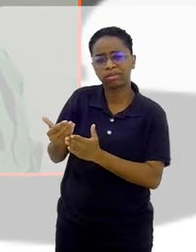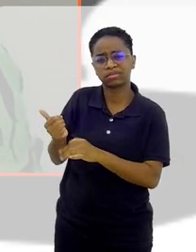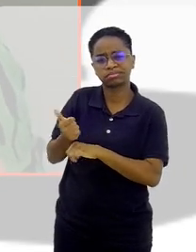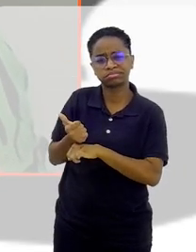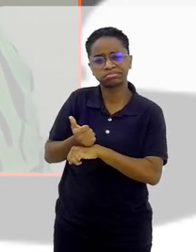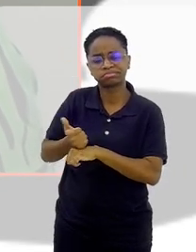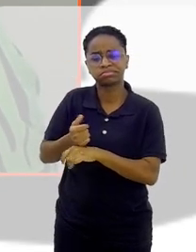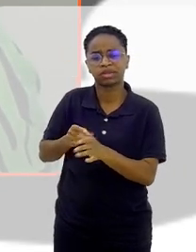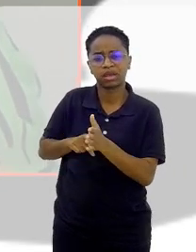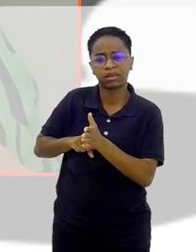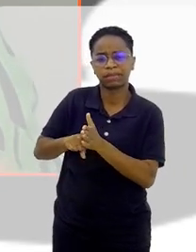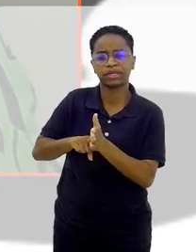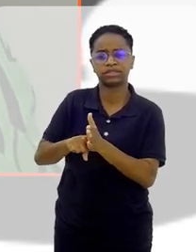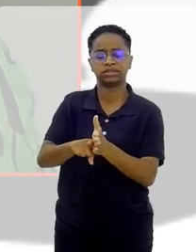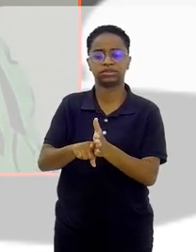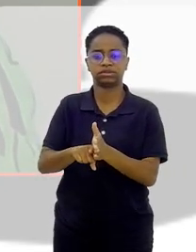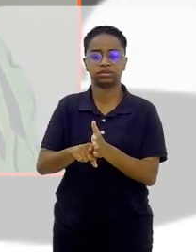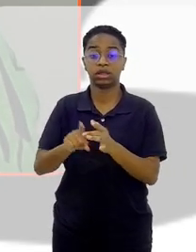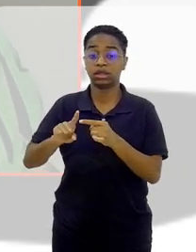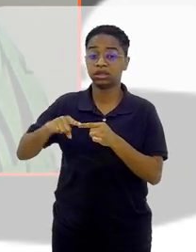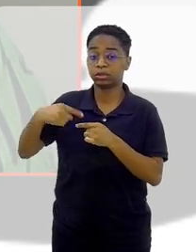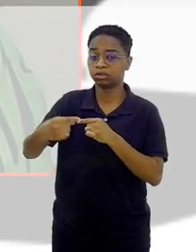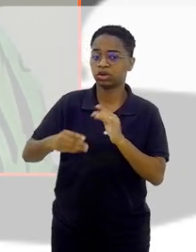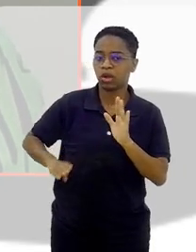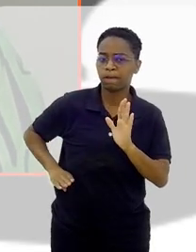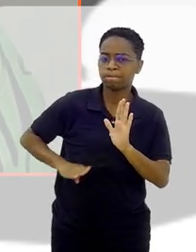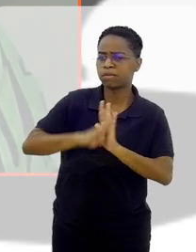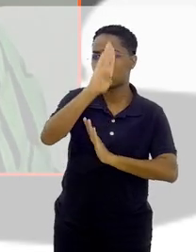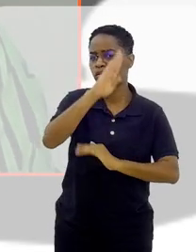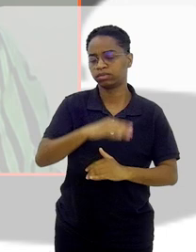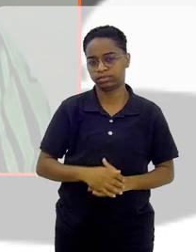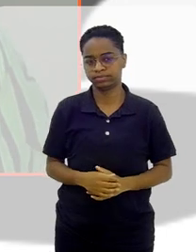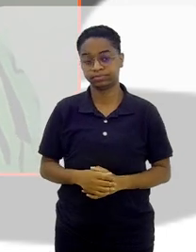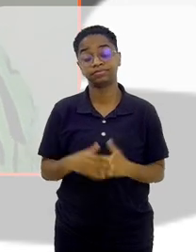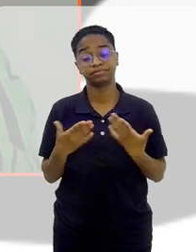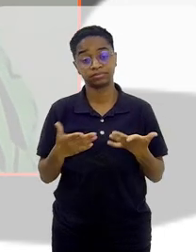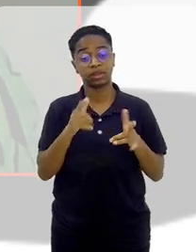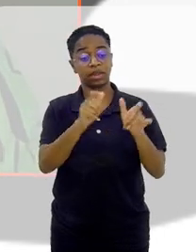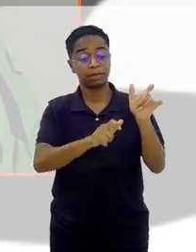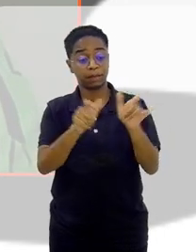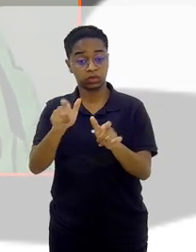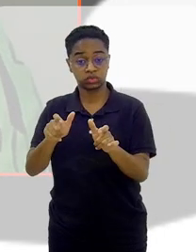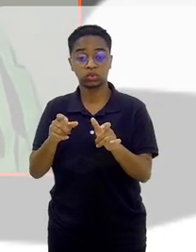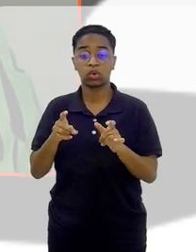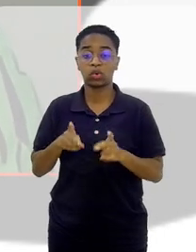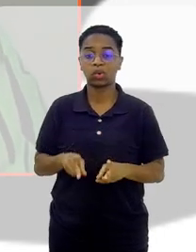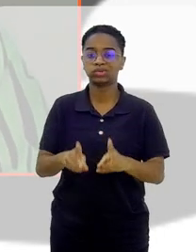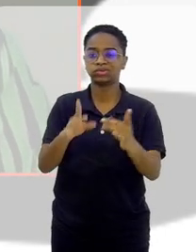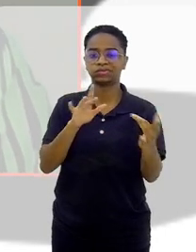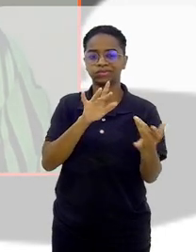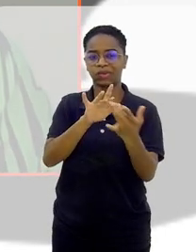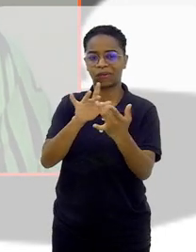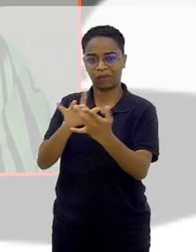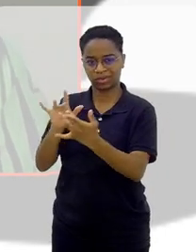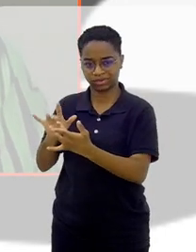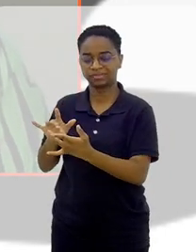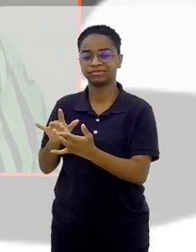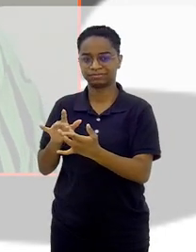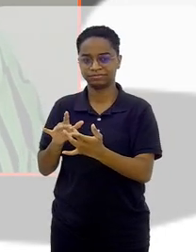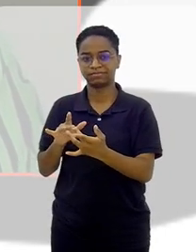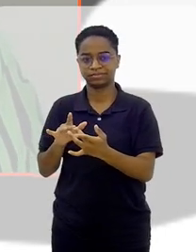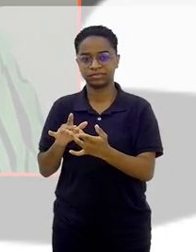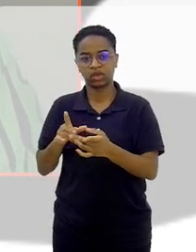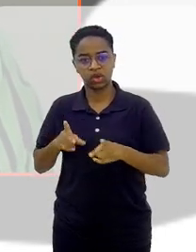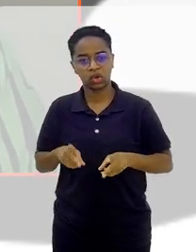na sua pesquisa e tal e depois cresceu. E essas pessoas continuam tendo contato conosco,